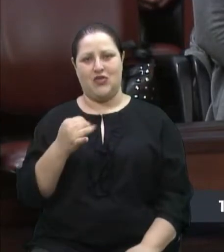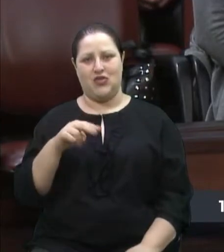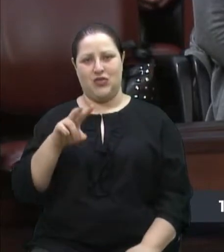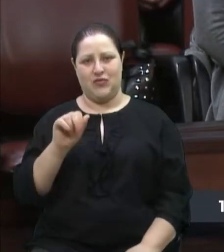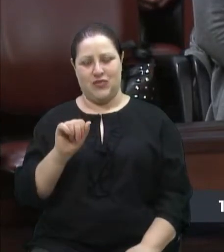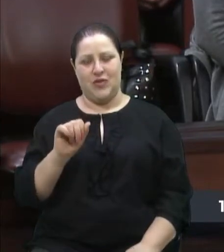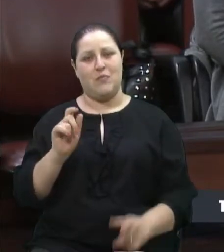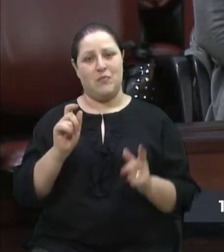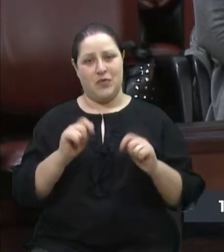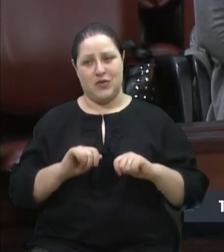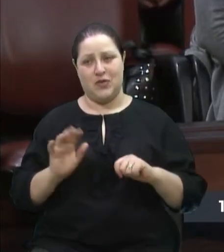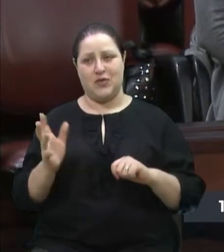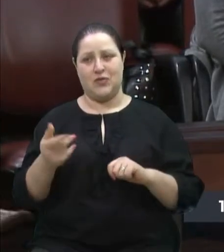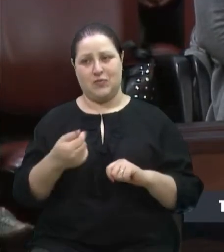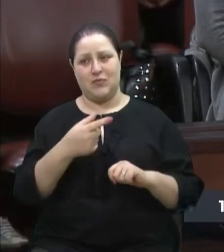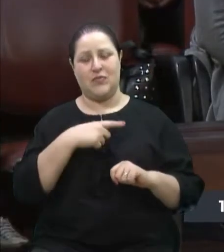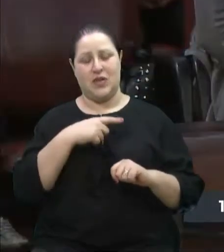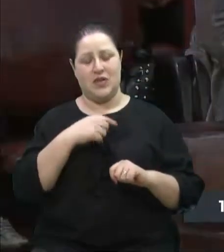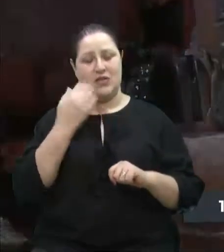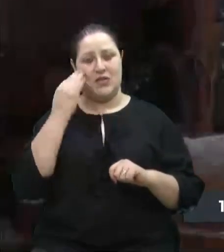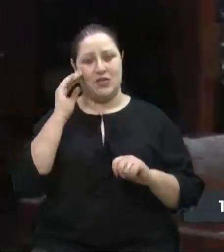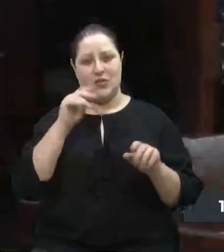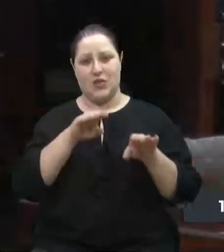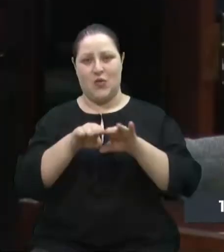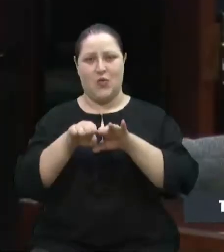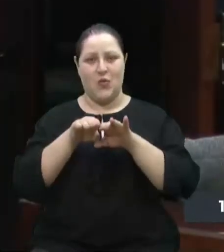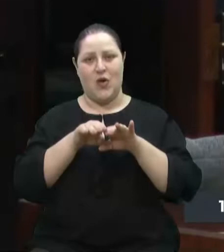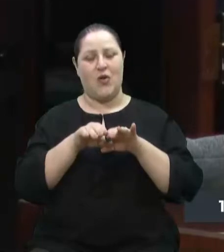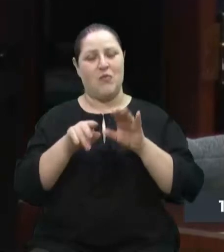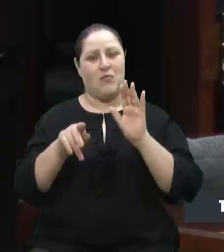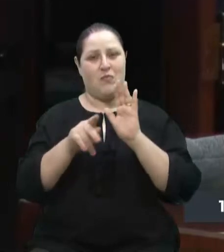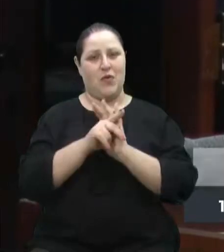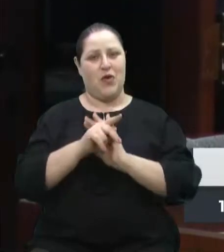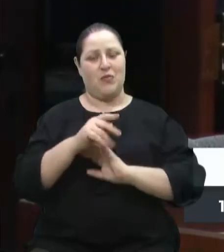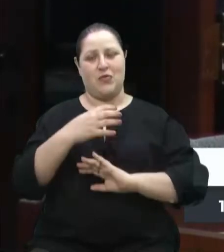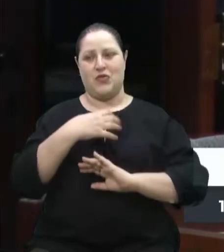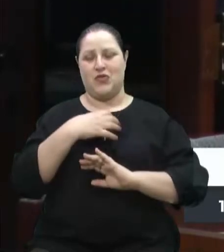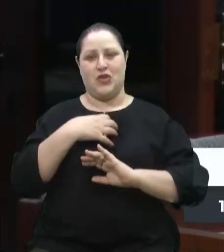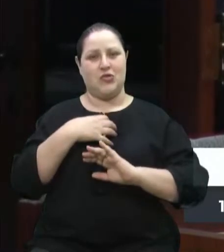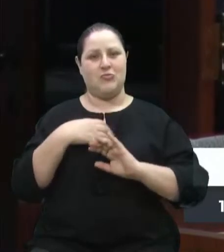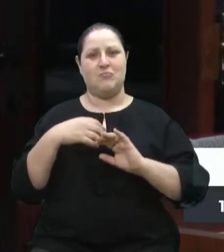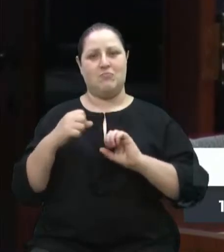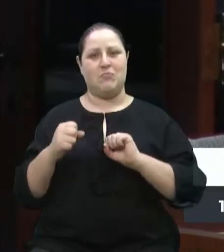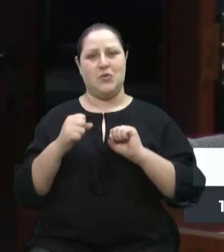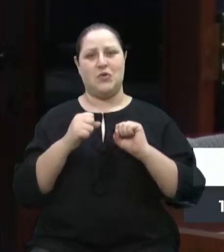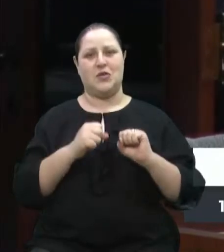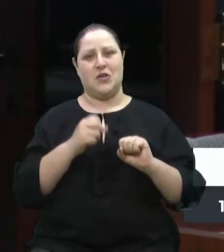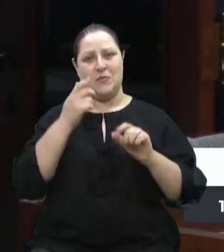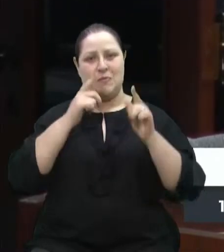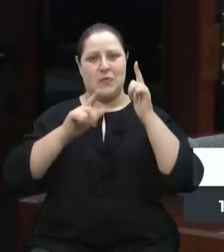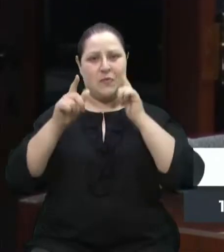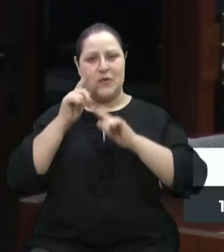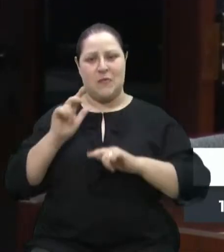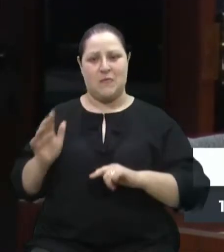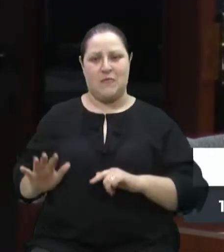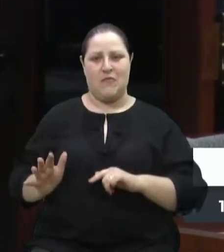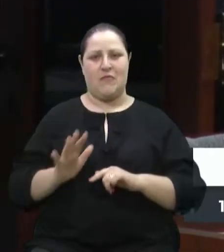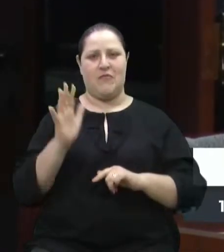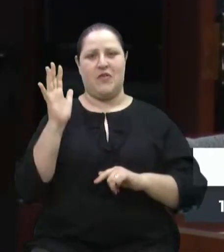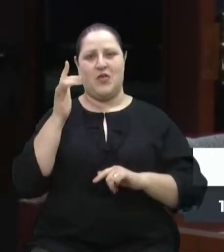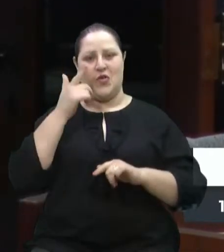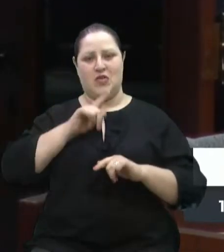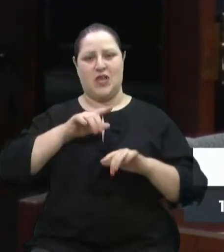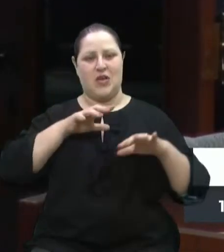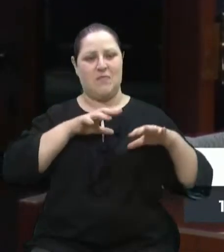sentimento de pertencimento, de valorização e de poder conquistar todo e qualquer